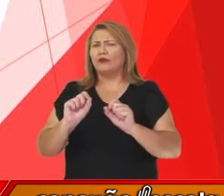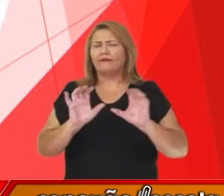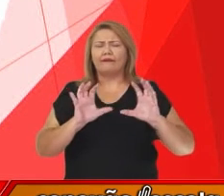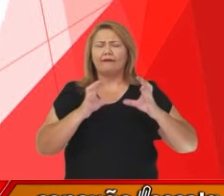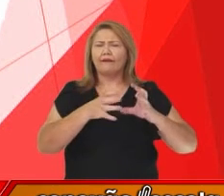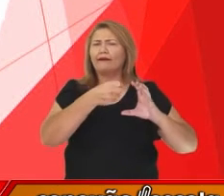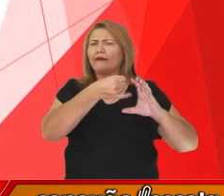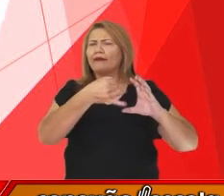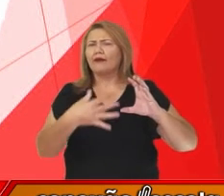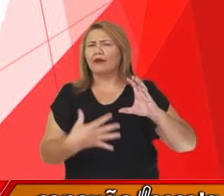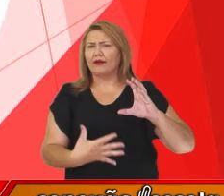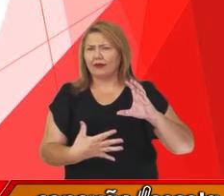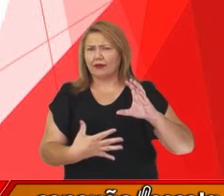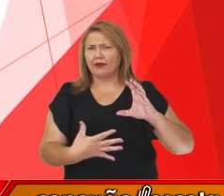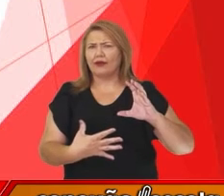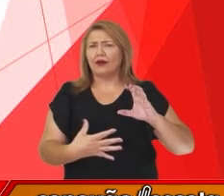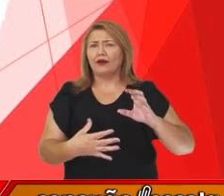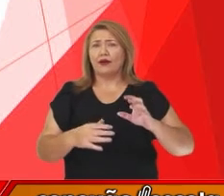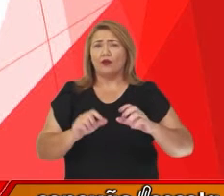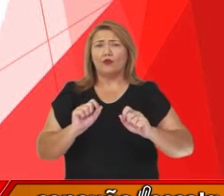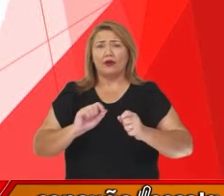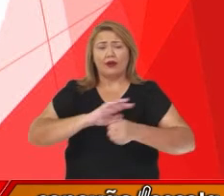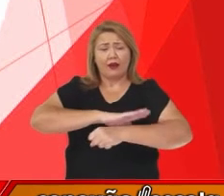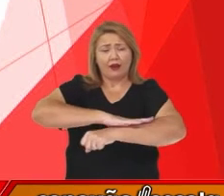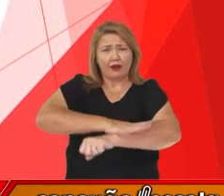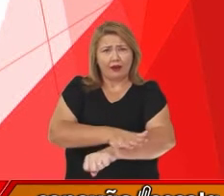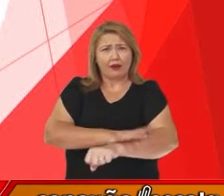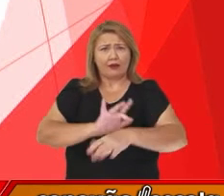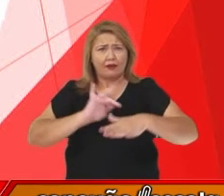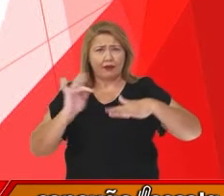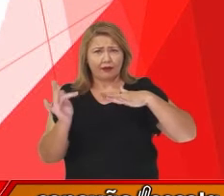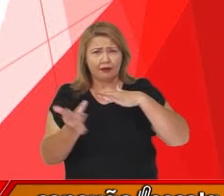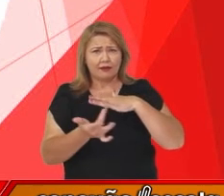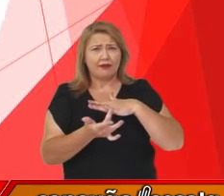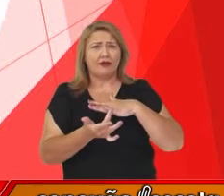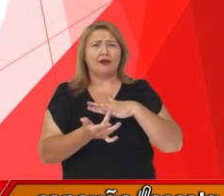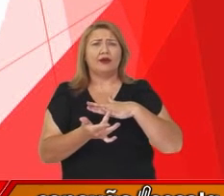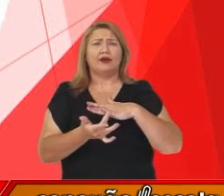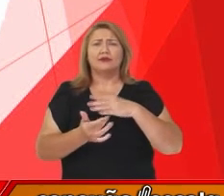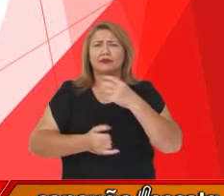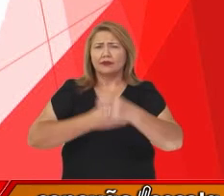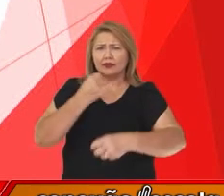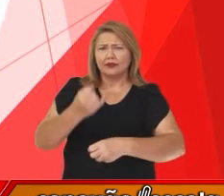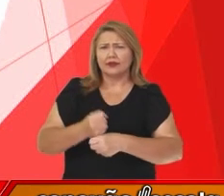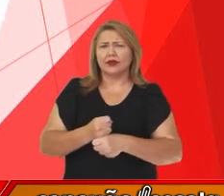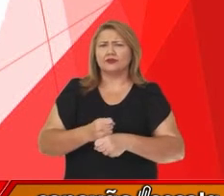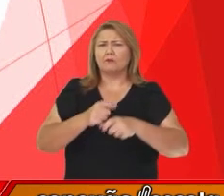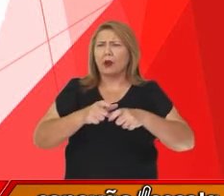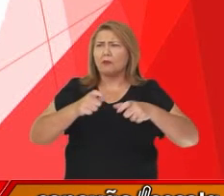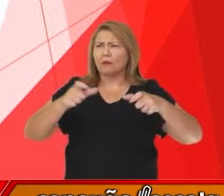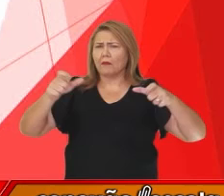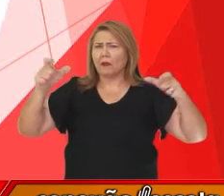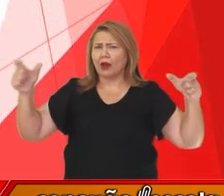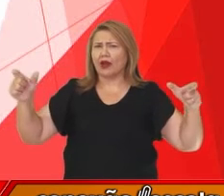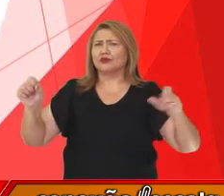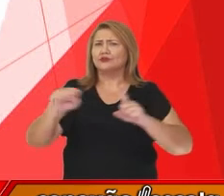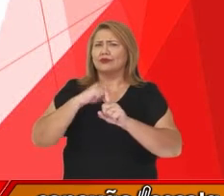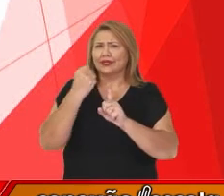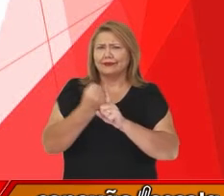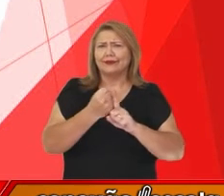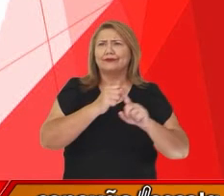redes sociais como uma preocupação crescente em diversas sociedades. No Brasil,